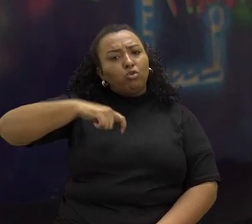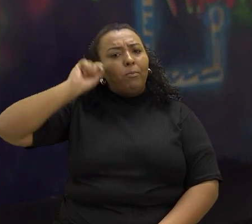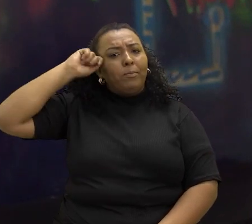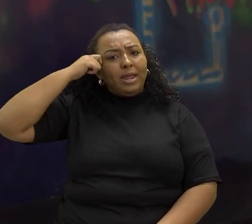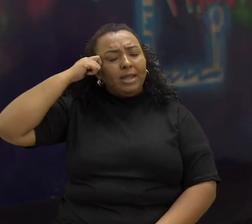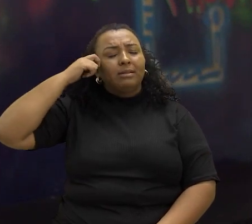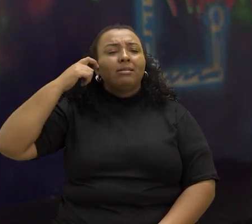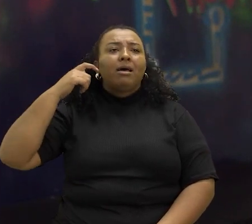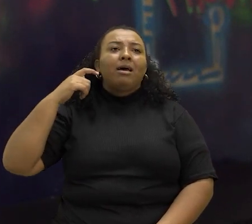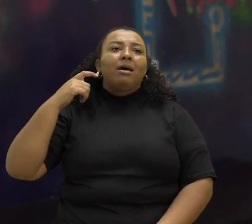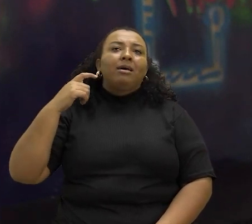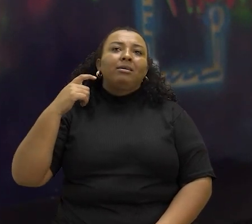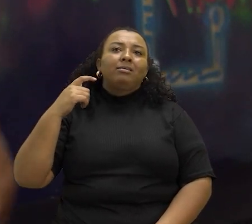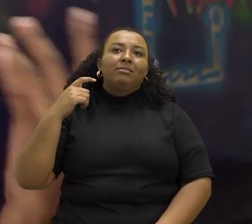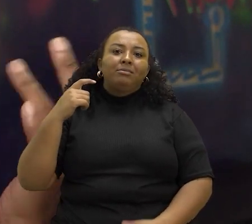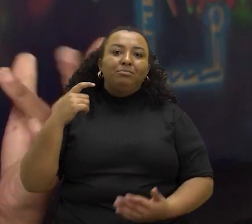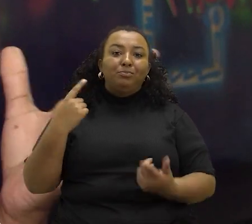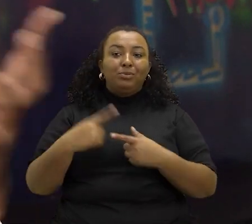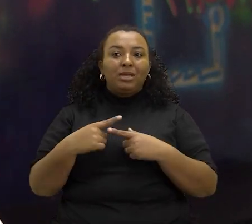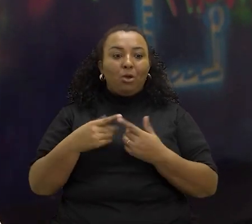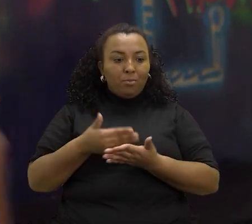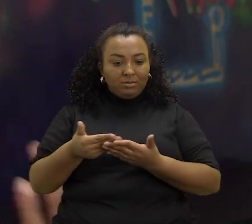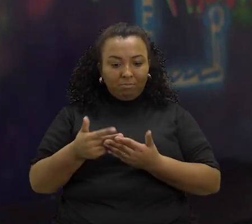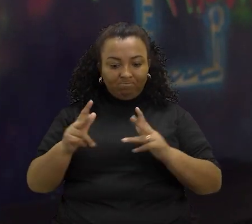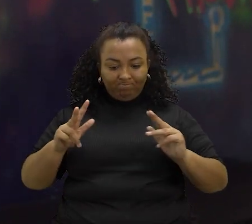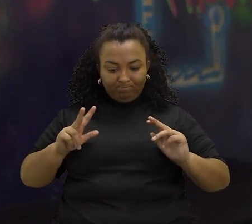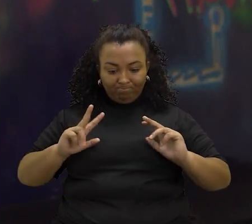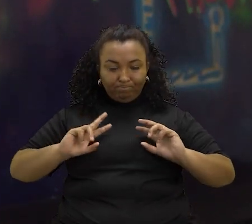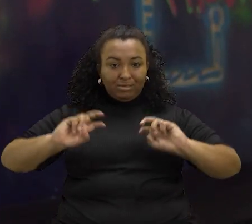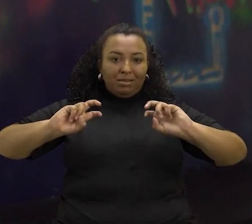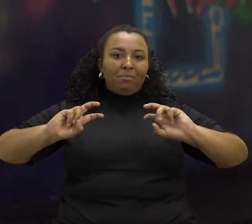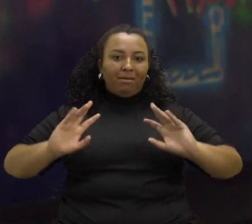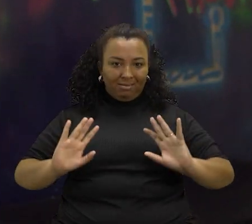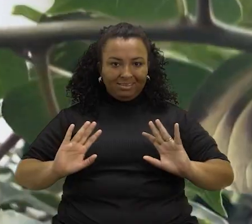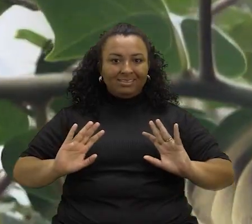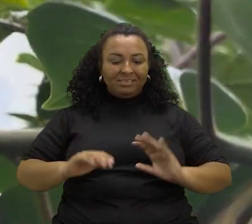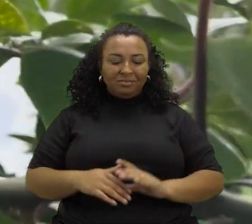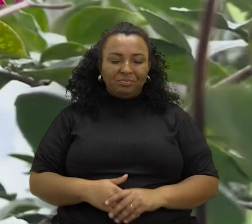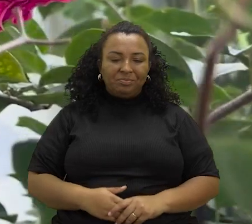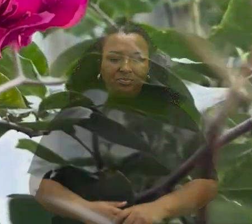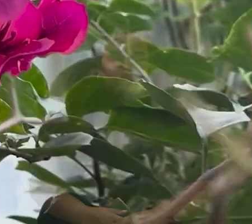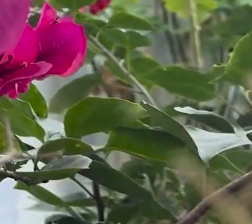questão de fazer parte, me identificar assim, né?